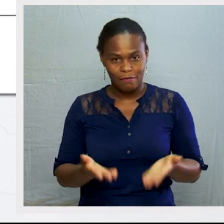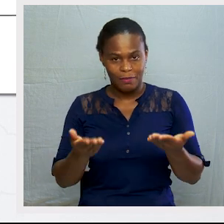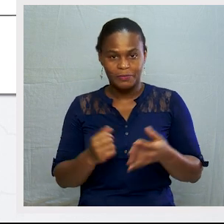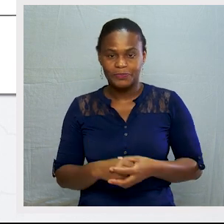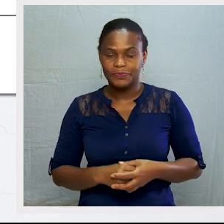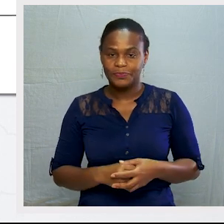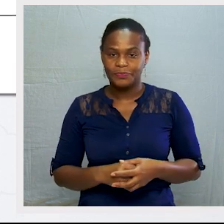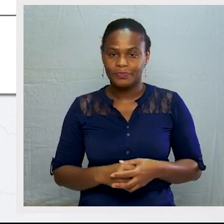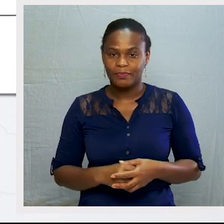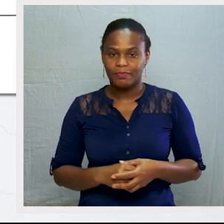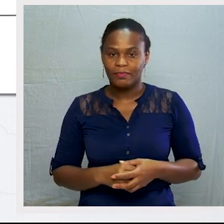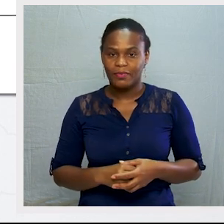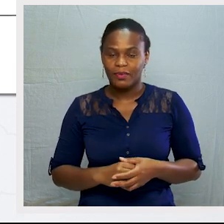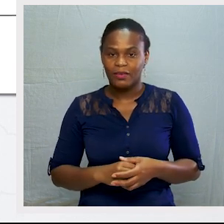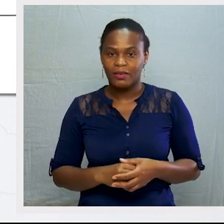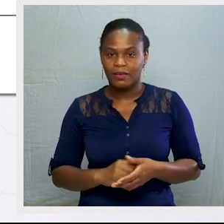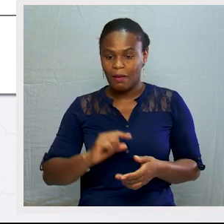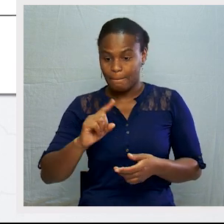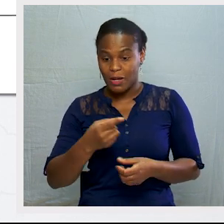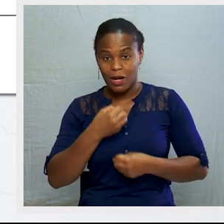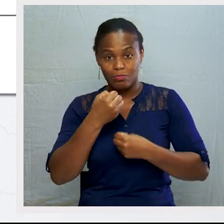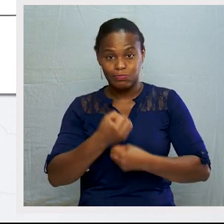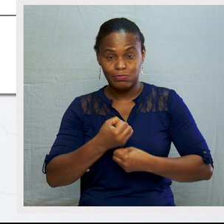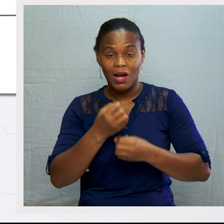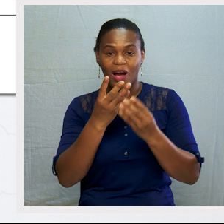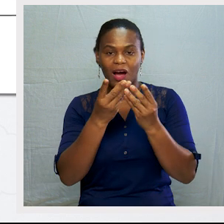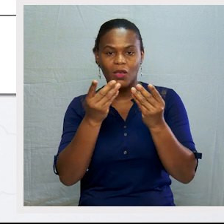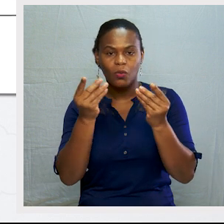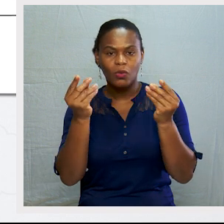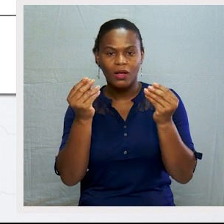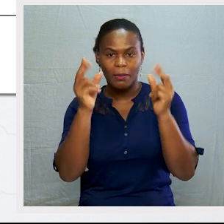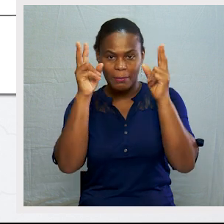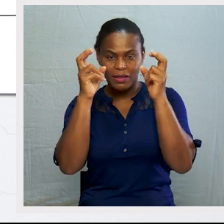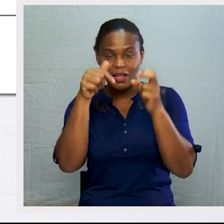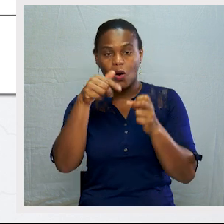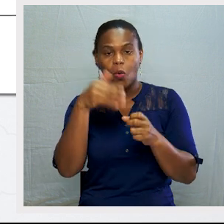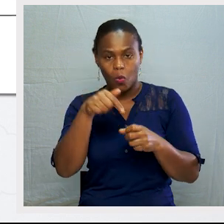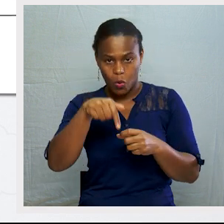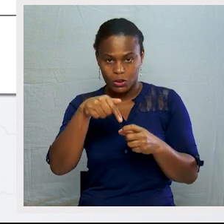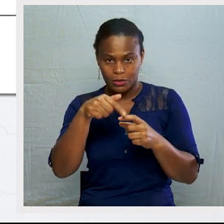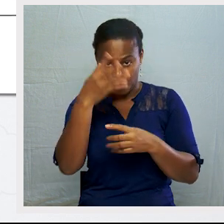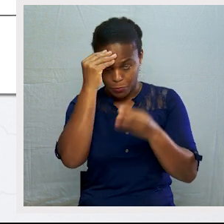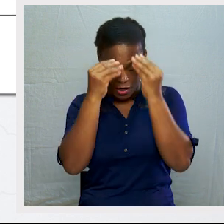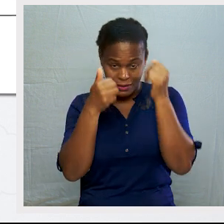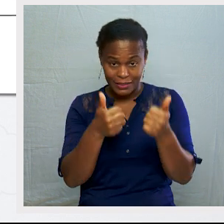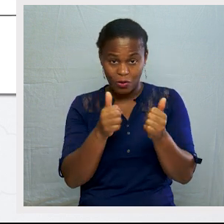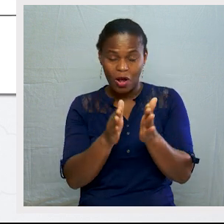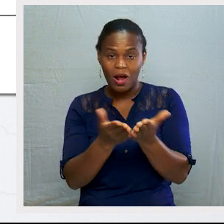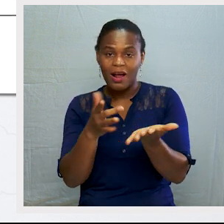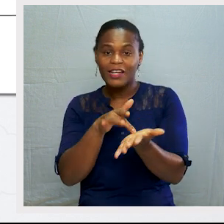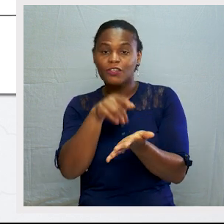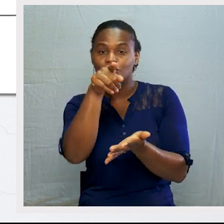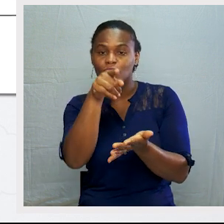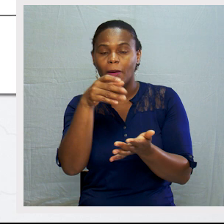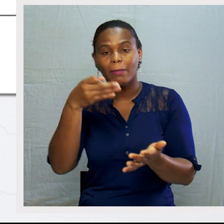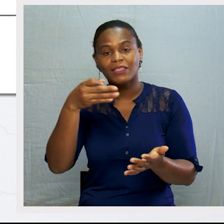a consolidação da matéria de hoje, abram o vosso manual na página 50,